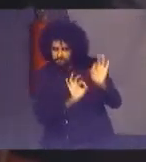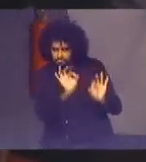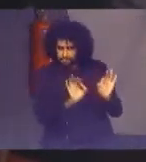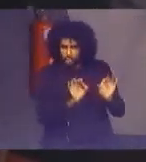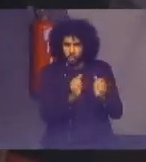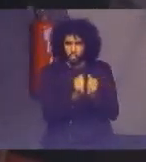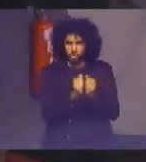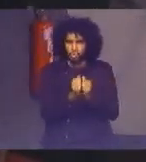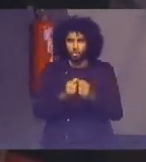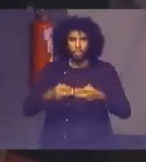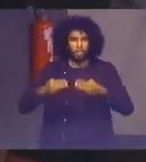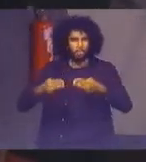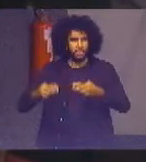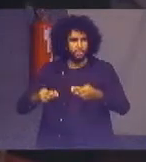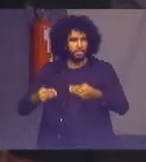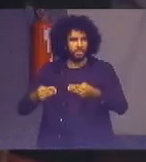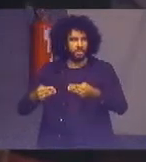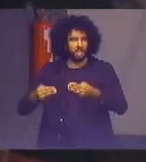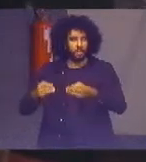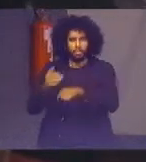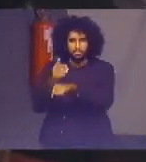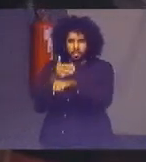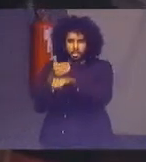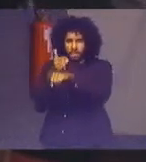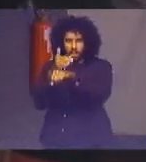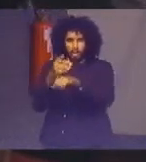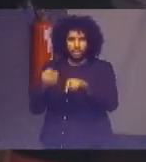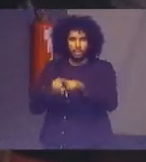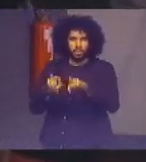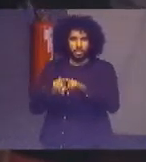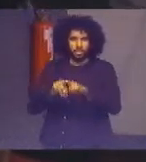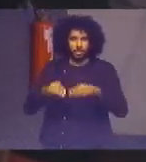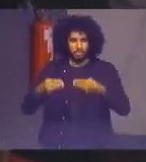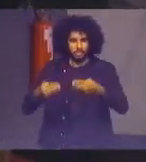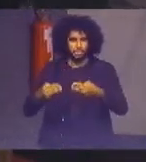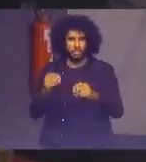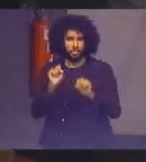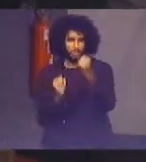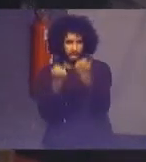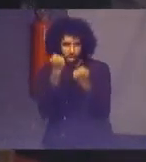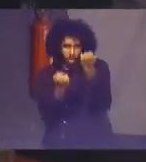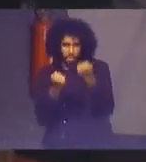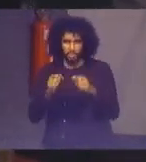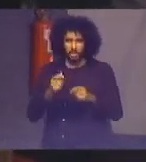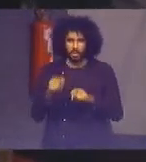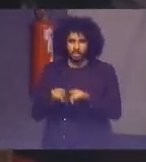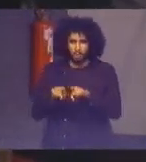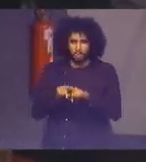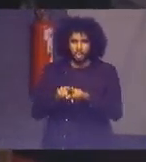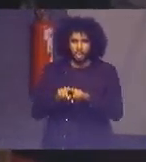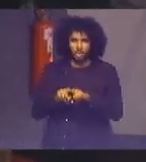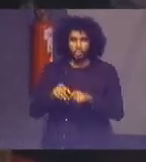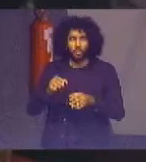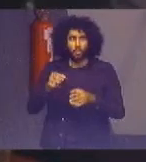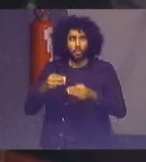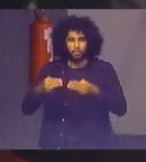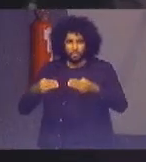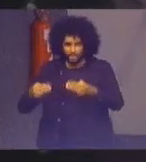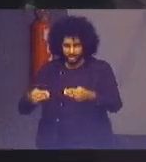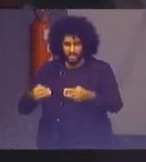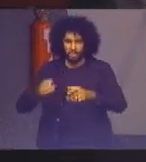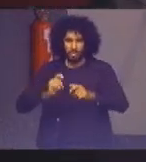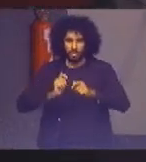Relações Exteriores, com o Ministério da Economia, com o Ministério da Indústria e do Comércio, e agora vamos começar, então, fazendo,